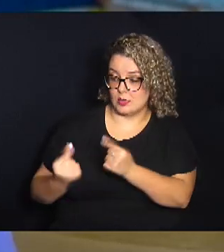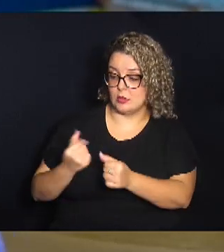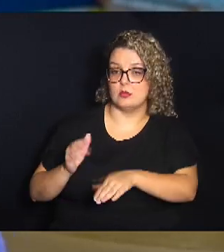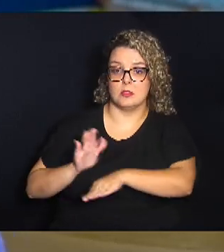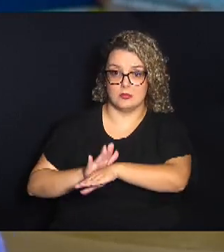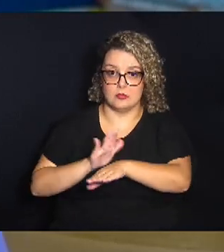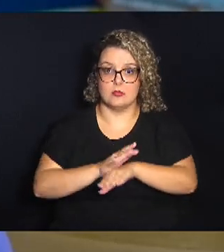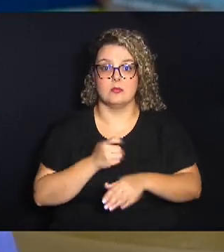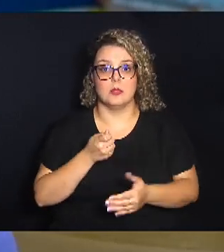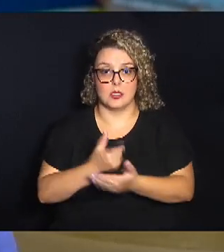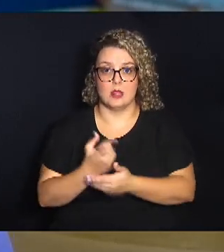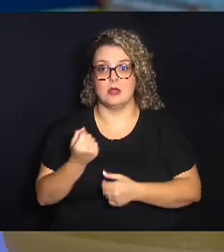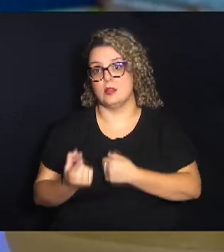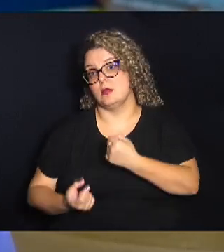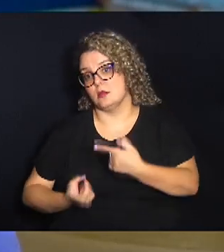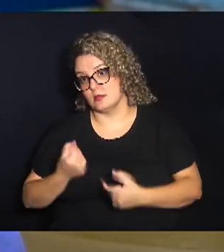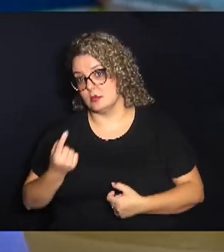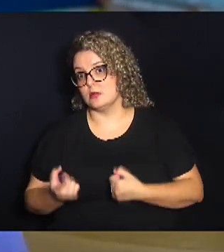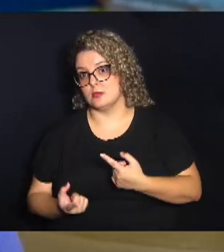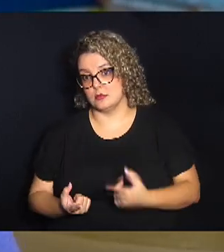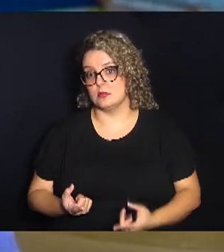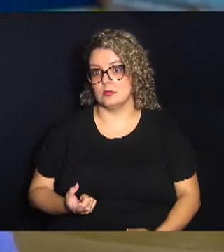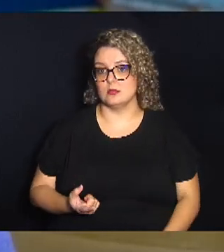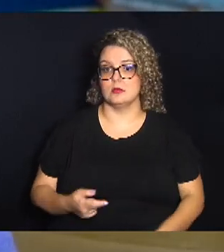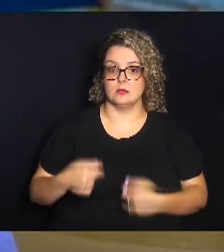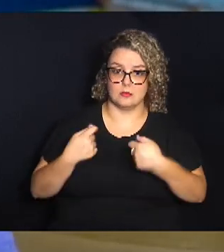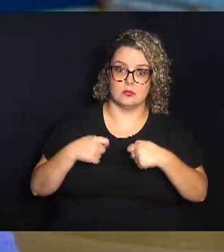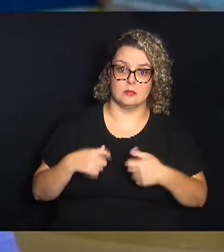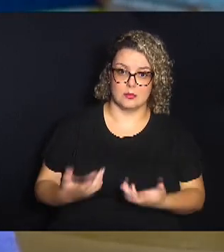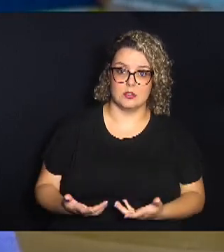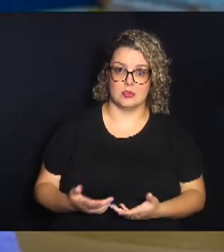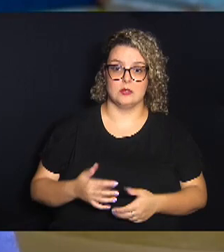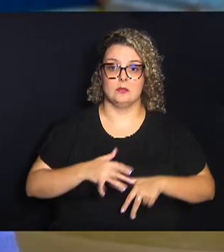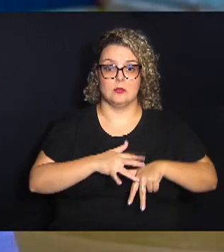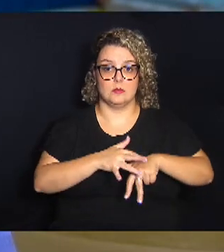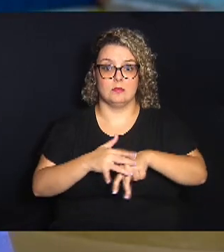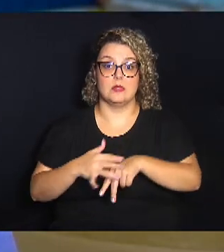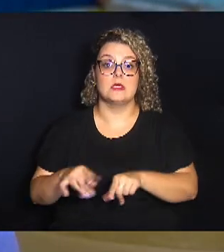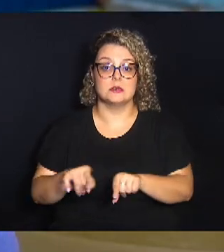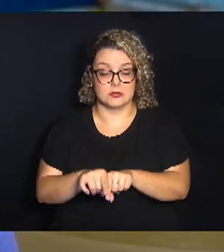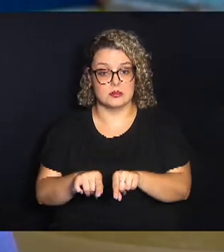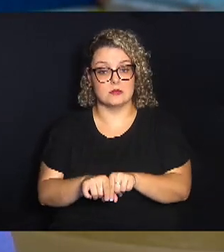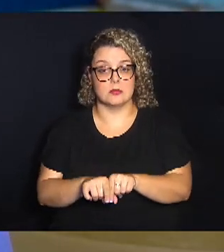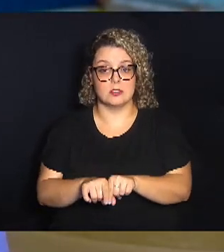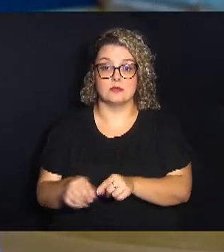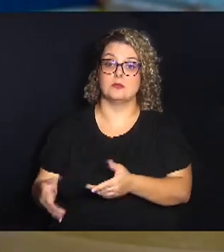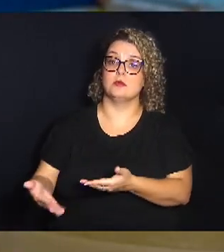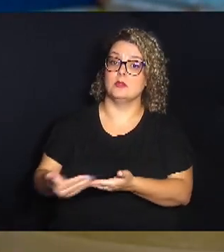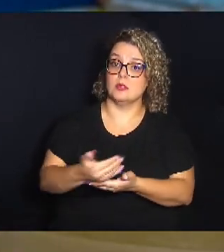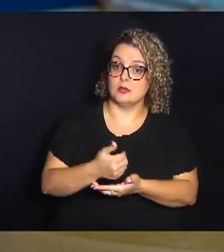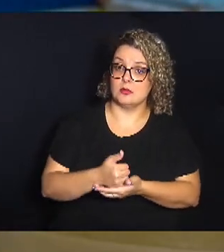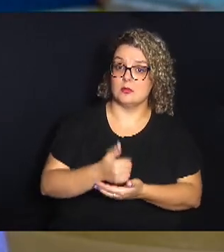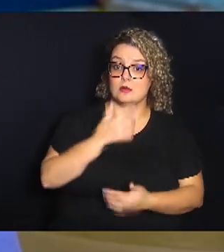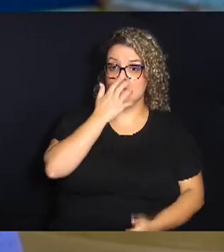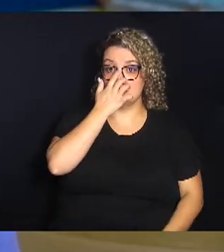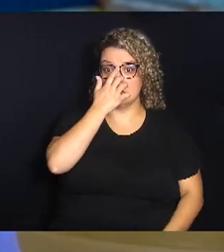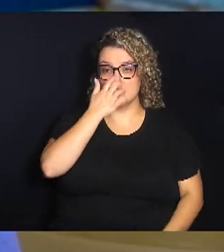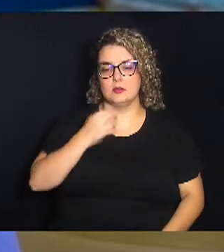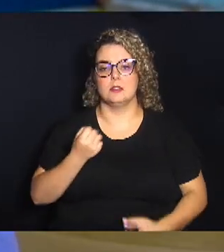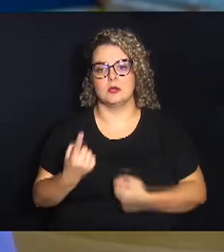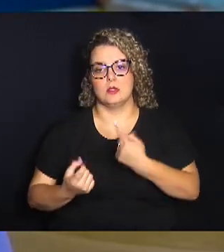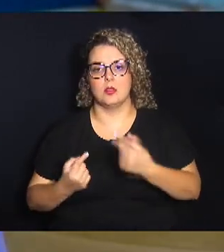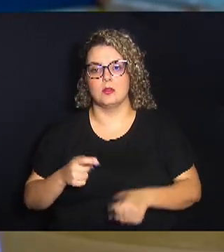comprar algo de necessidade para os pacientes, mas também no acolhimento. Então, em alguns pontos,